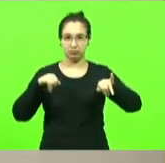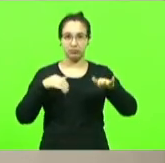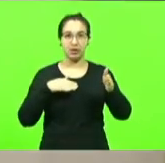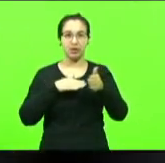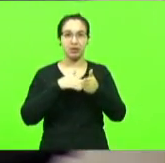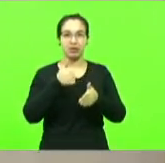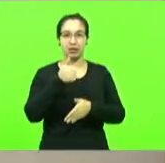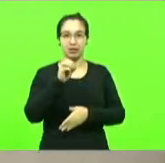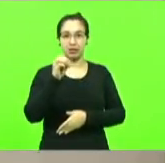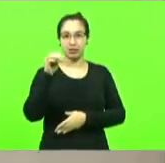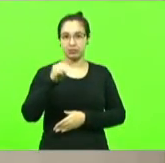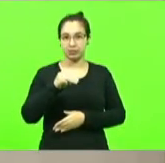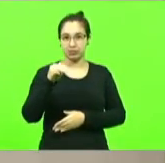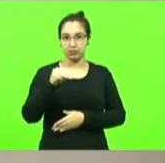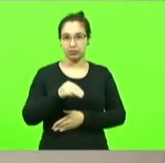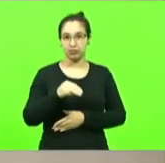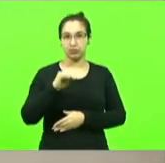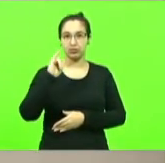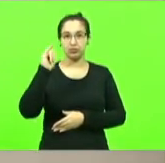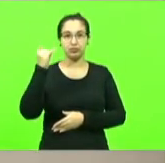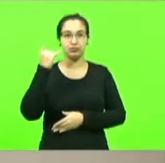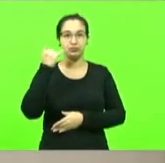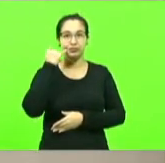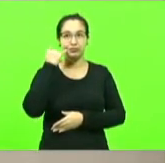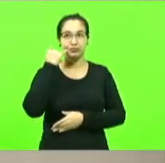minutos fará uso da palavra o deputado Jessé Lopes